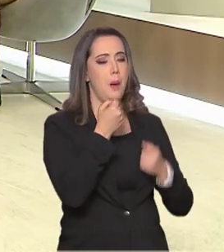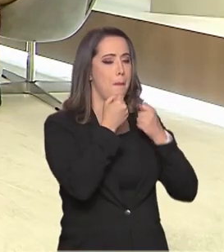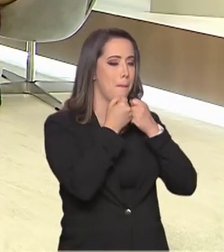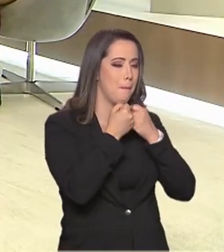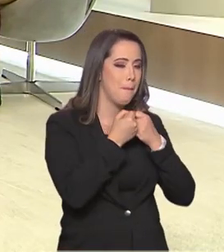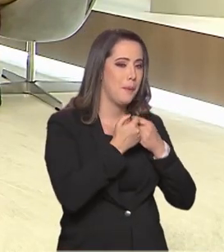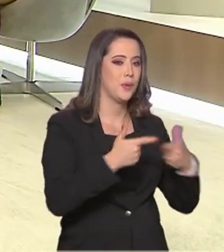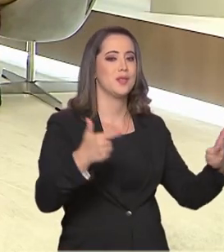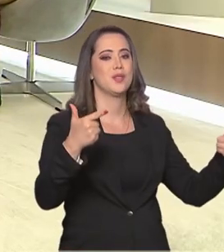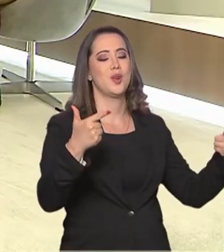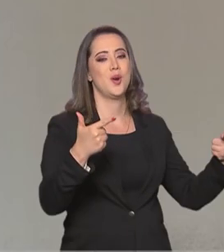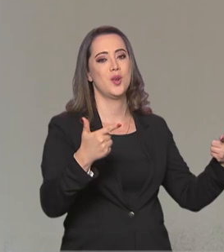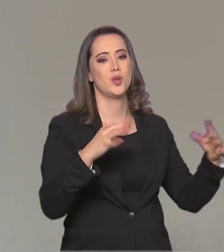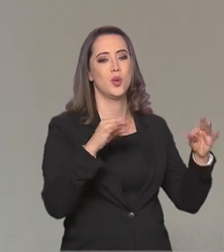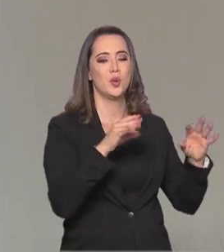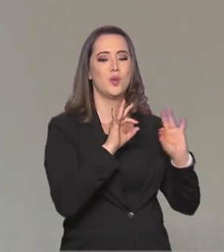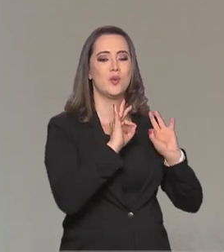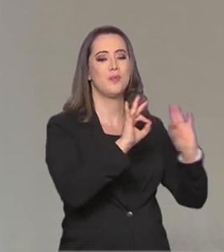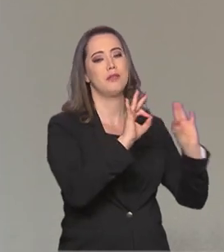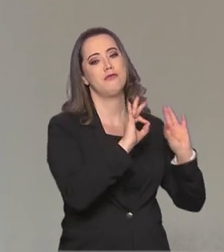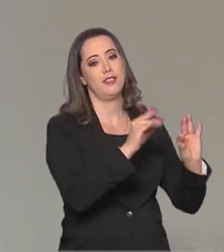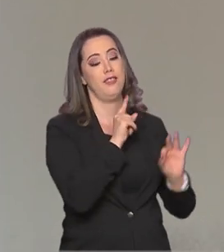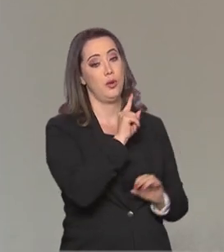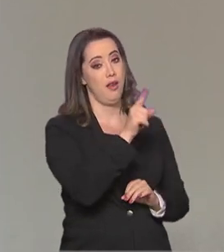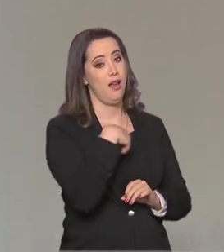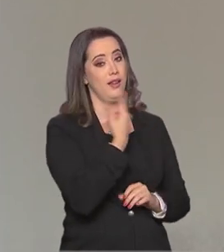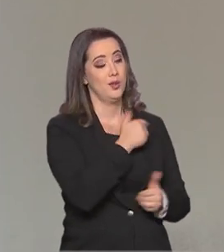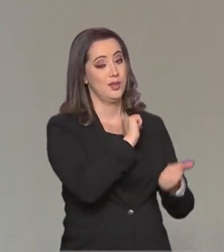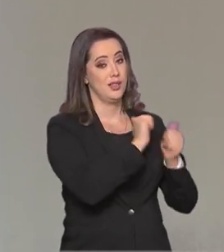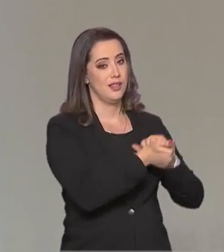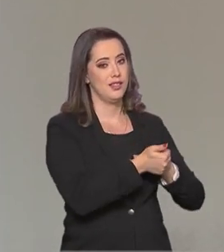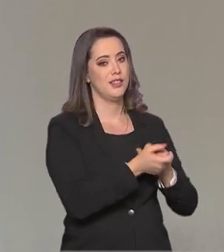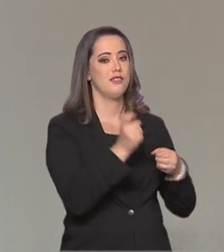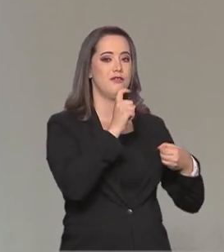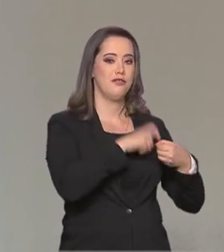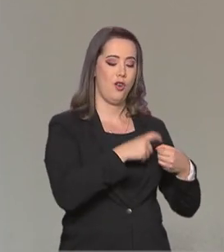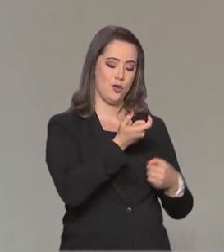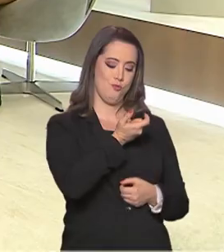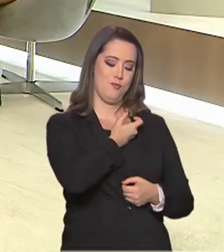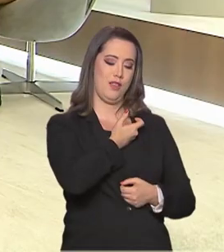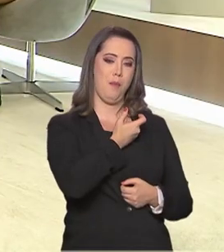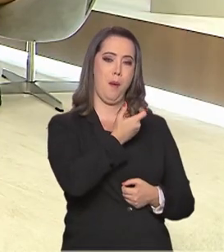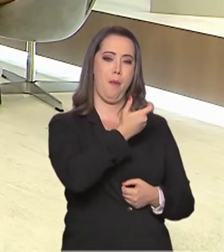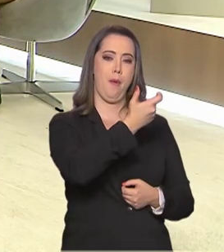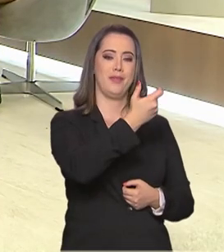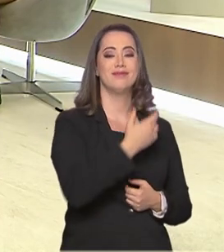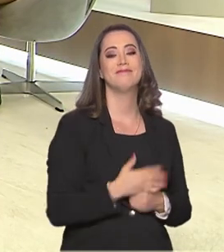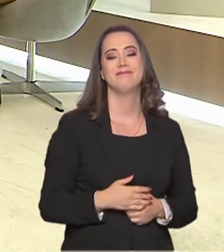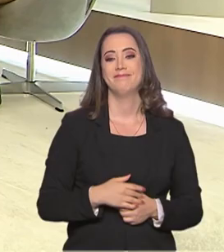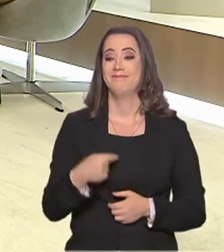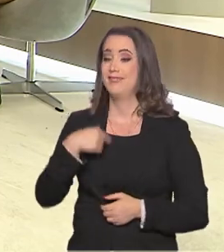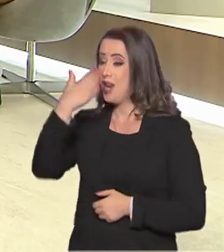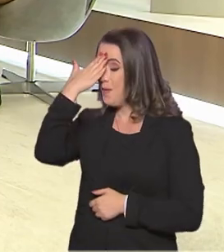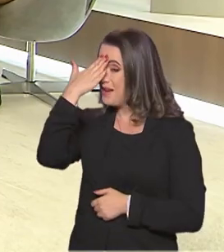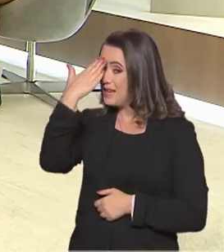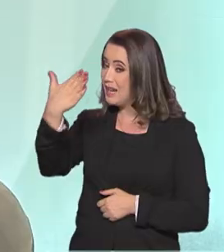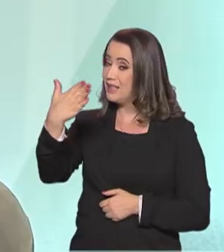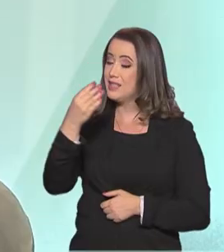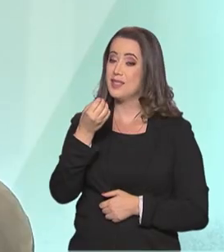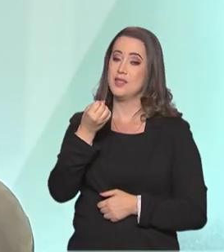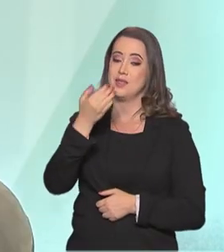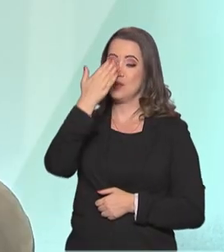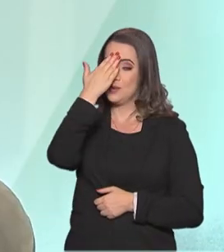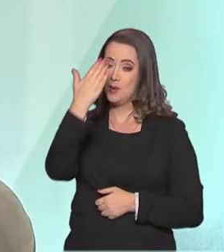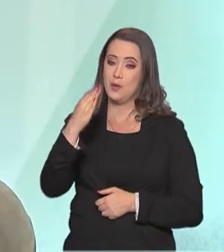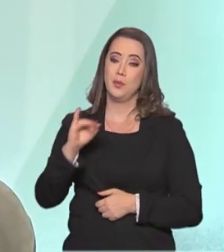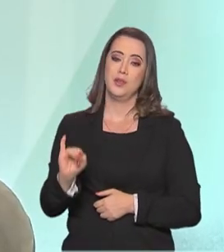sorte, né? Que tudo dê certo lá, que os nossos atletas possam votar cheios de medalhas. Muito obrigado, muito obrigado pelo convite, pela oportunidade. A gente